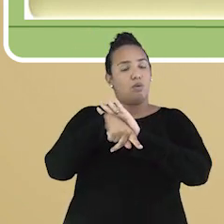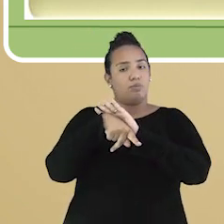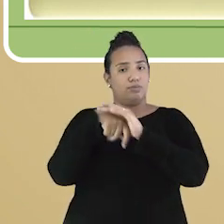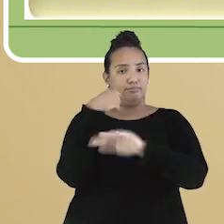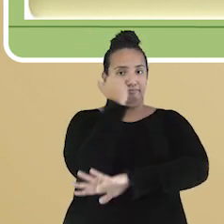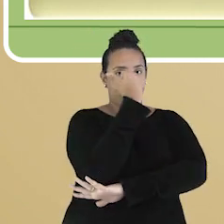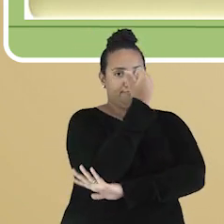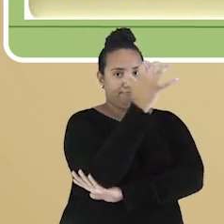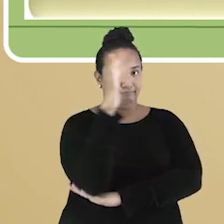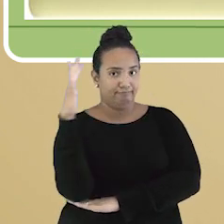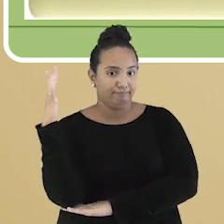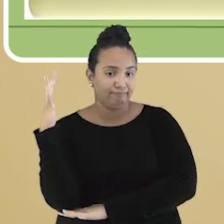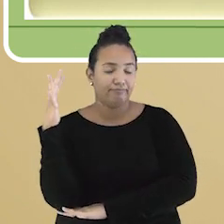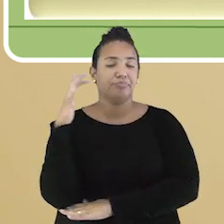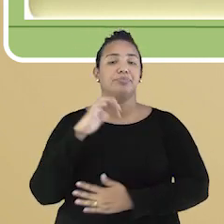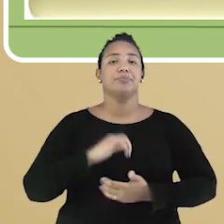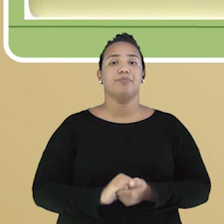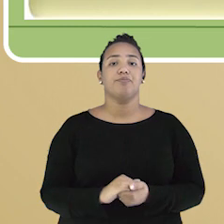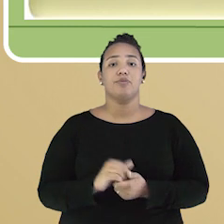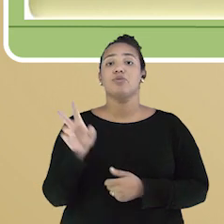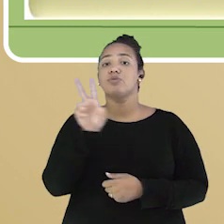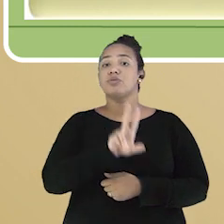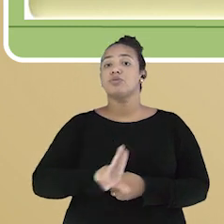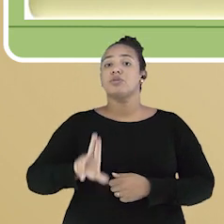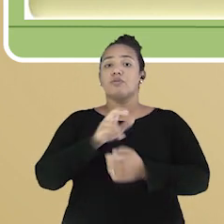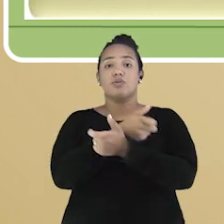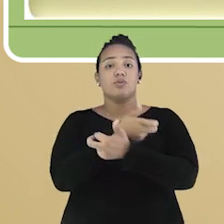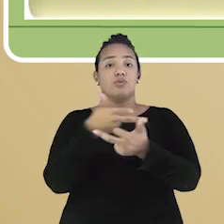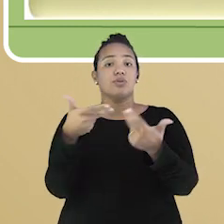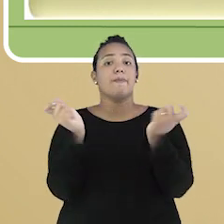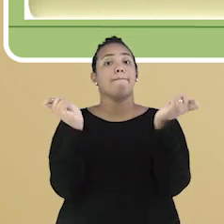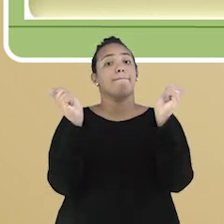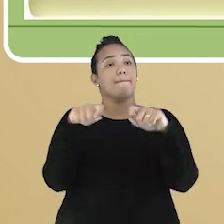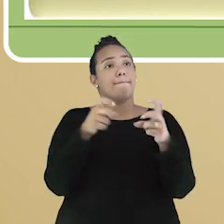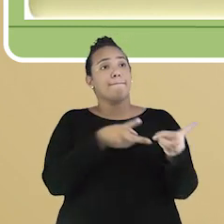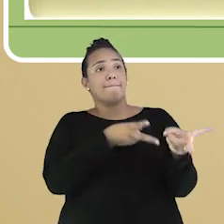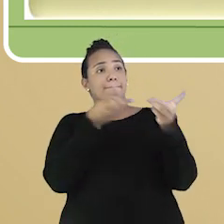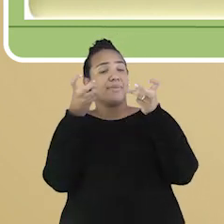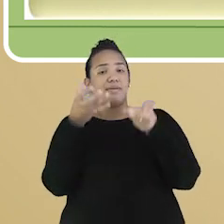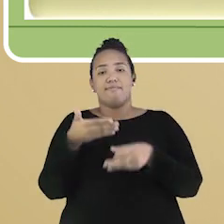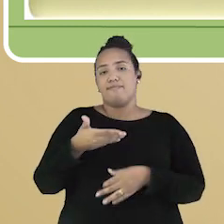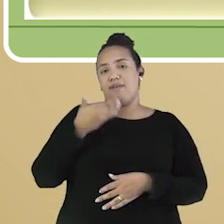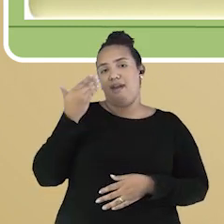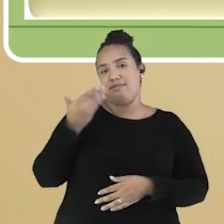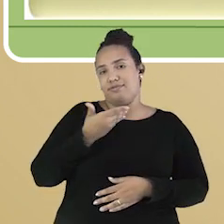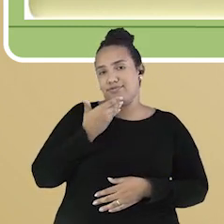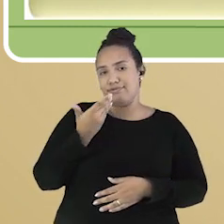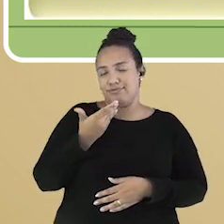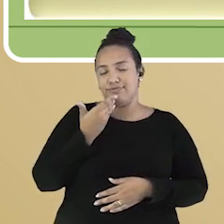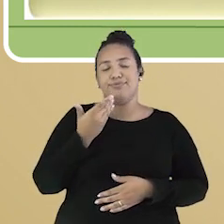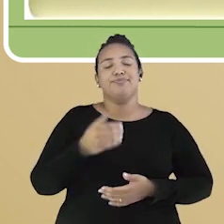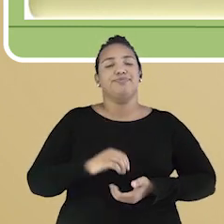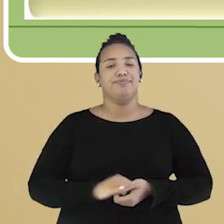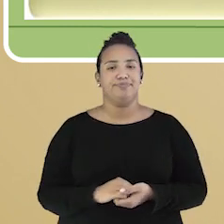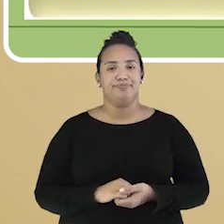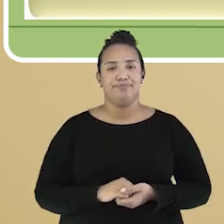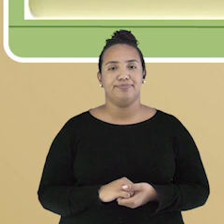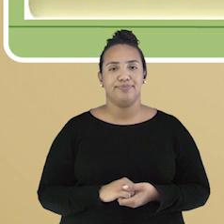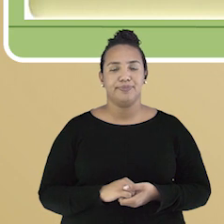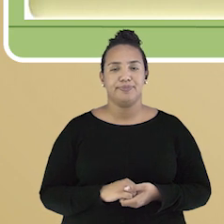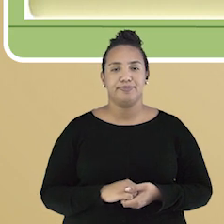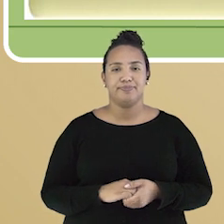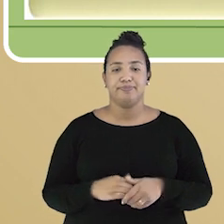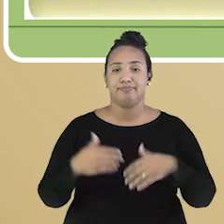natureza. Era usado aquilo que podia ser visto e localizado mais facilmente para se orientarem e se guiarem.